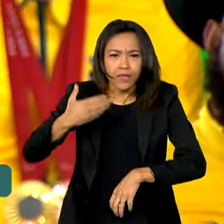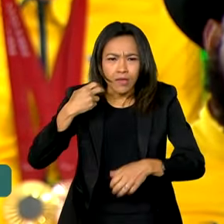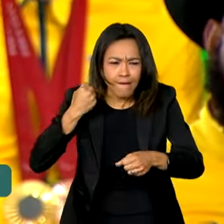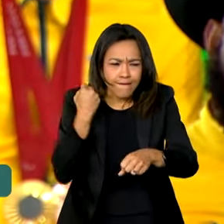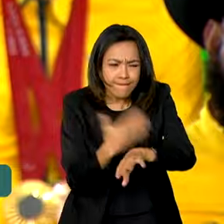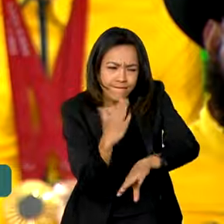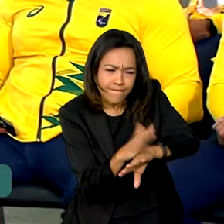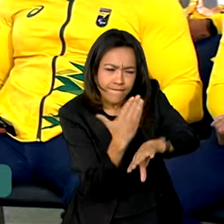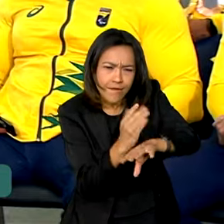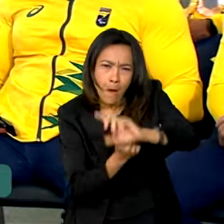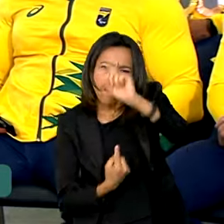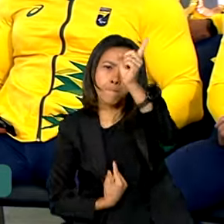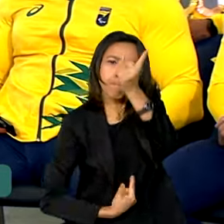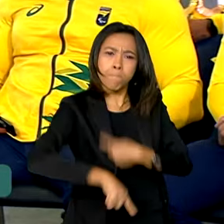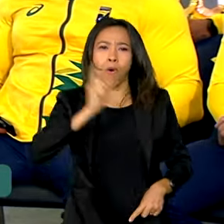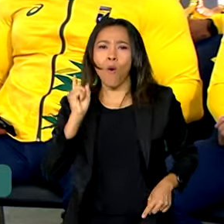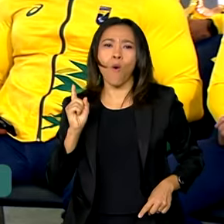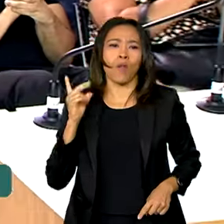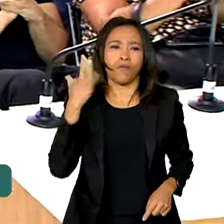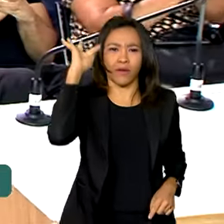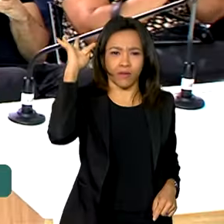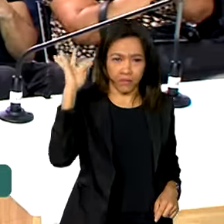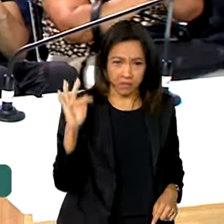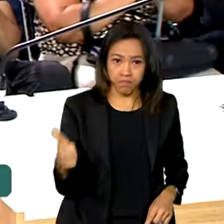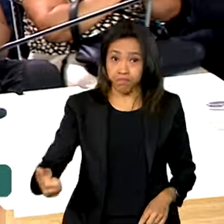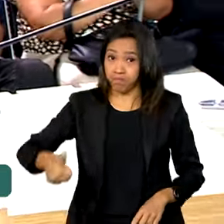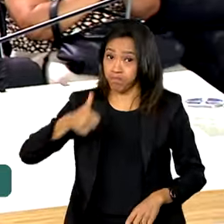farsanha, foi uma epopeia o que vocês fizeram na França.